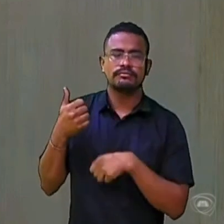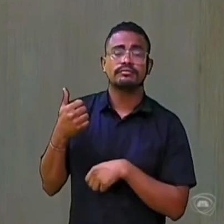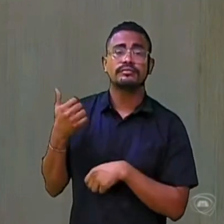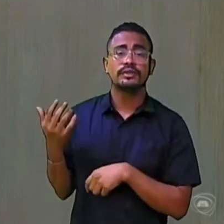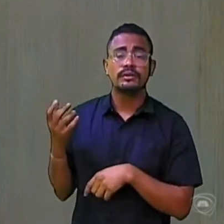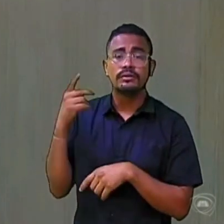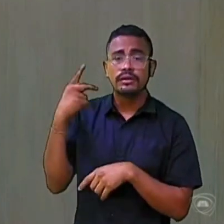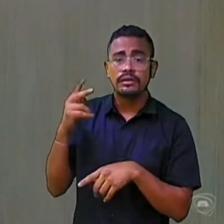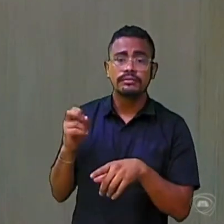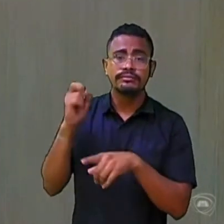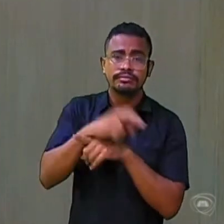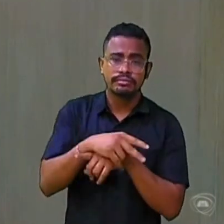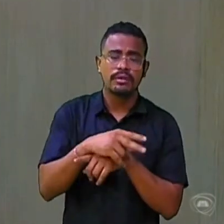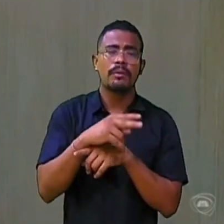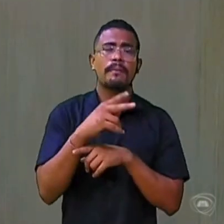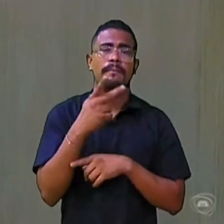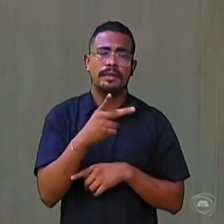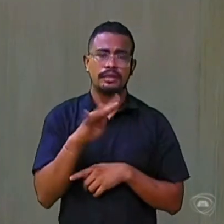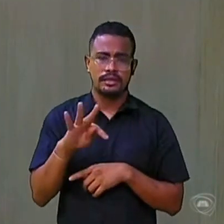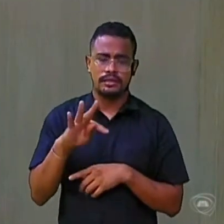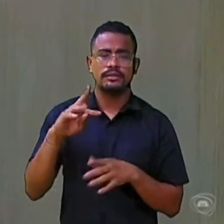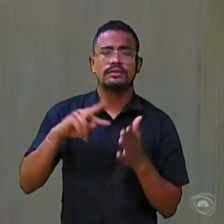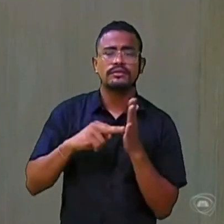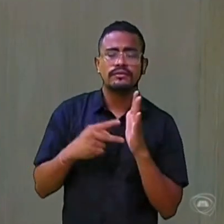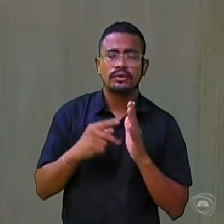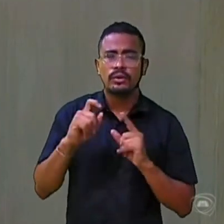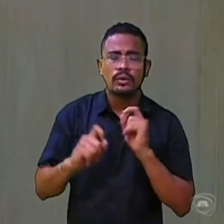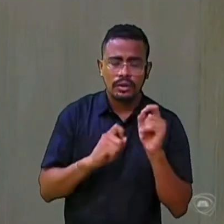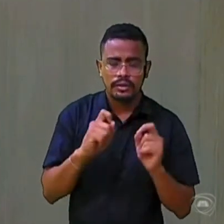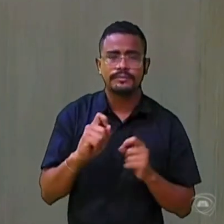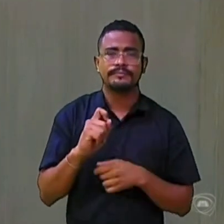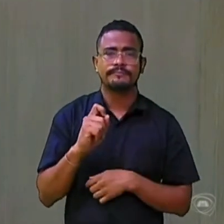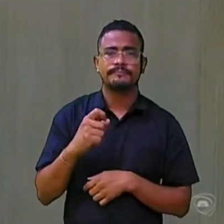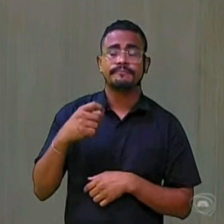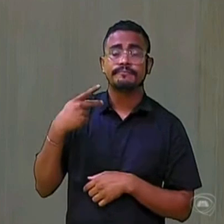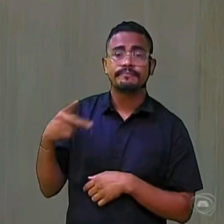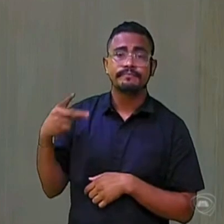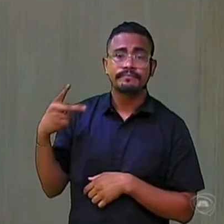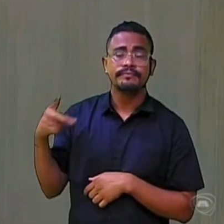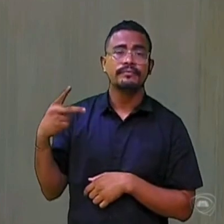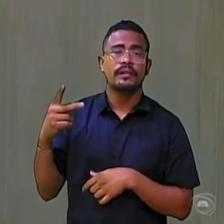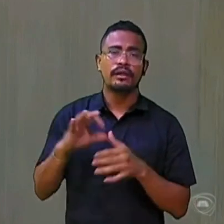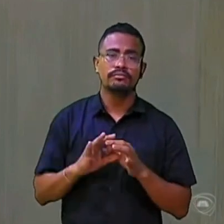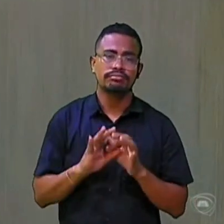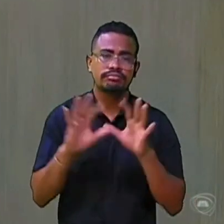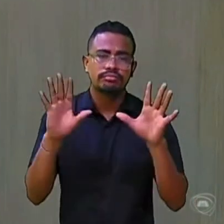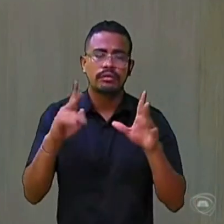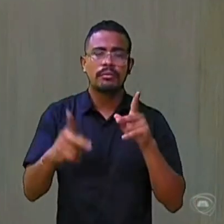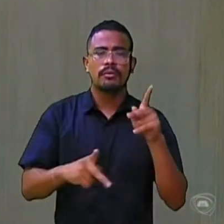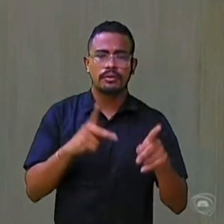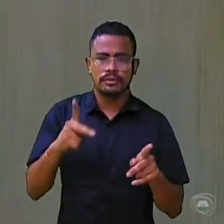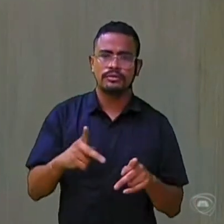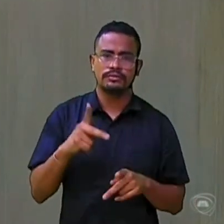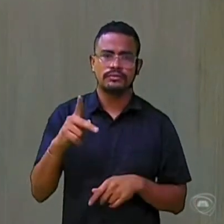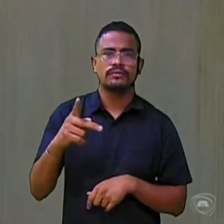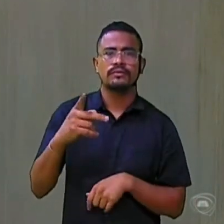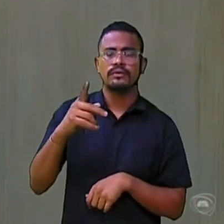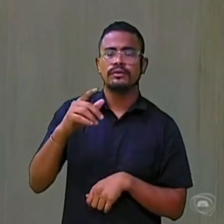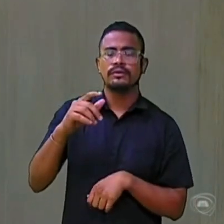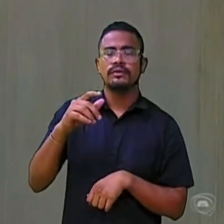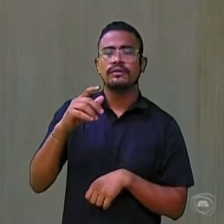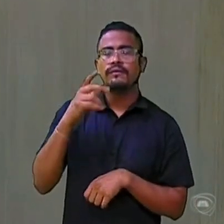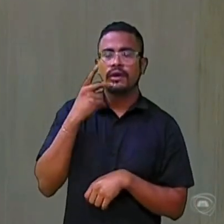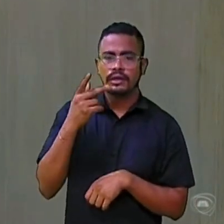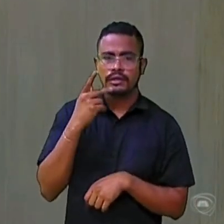dizer que é mais um nome, é um quadro, à disposição da população de Fortaleza. O